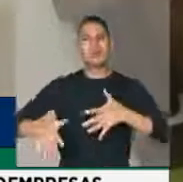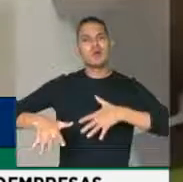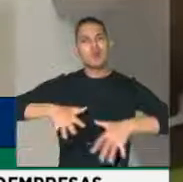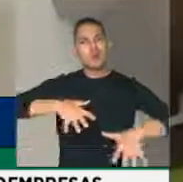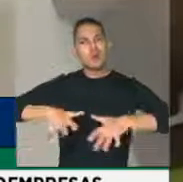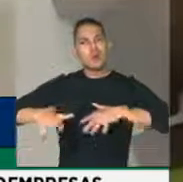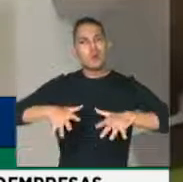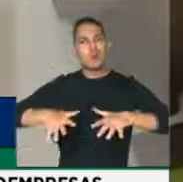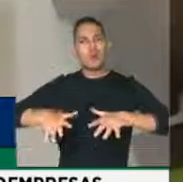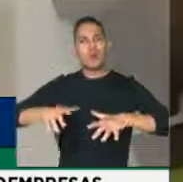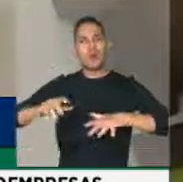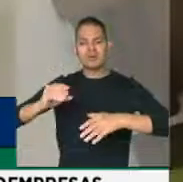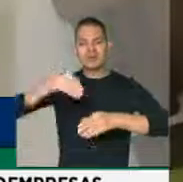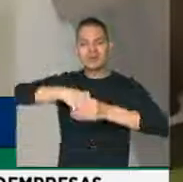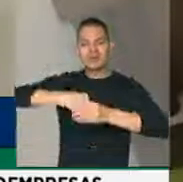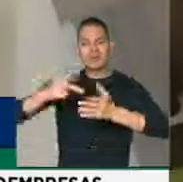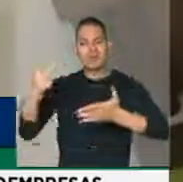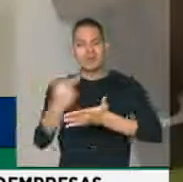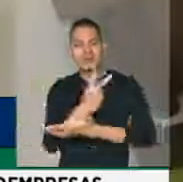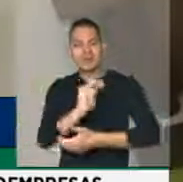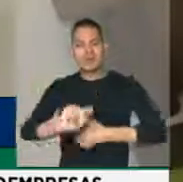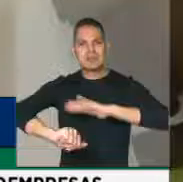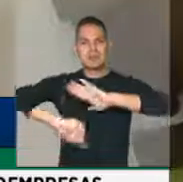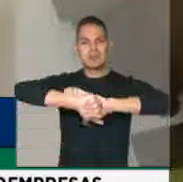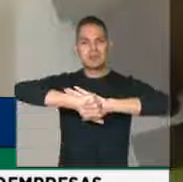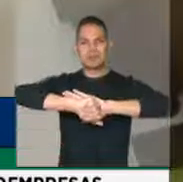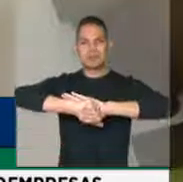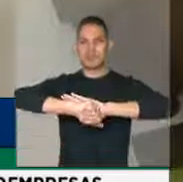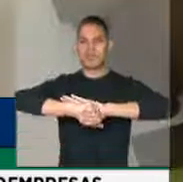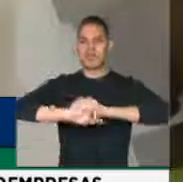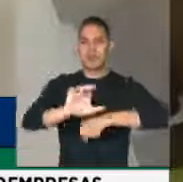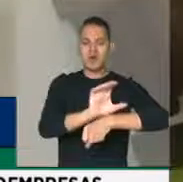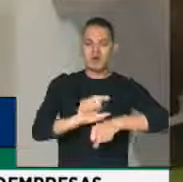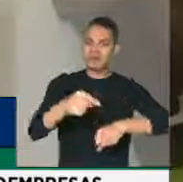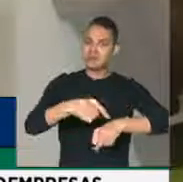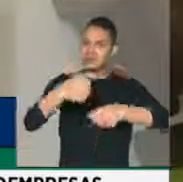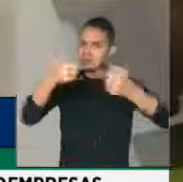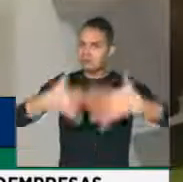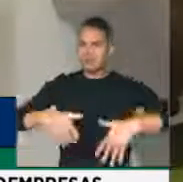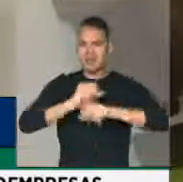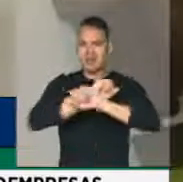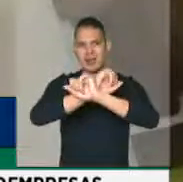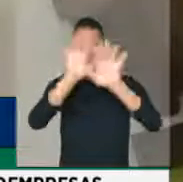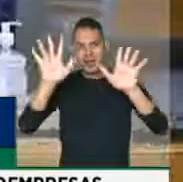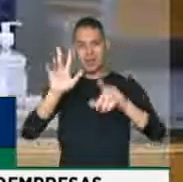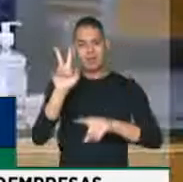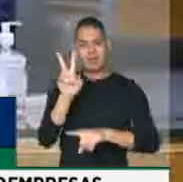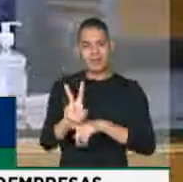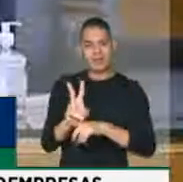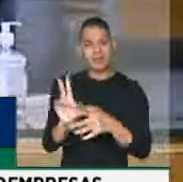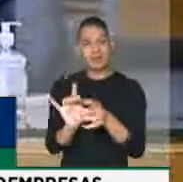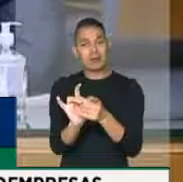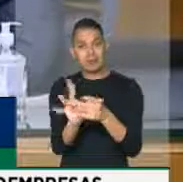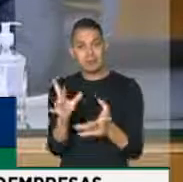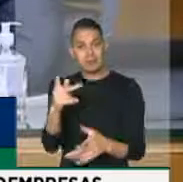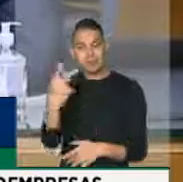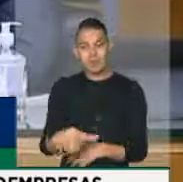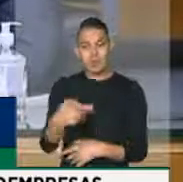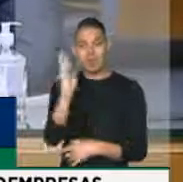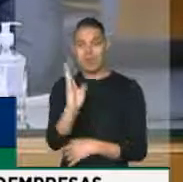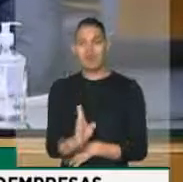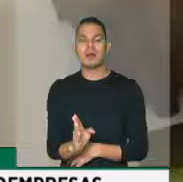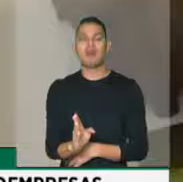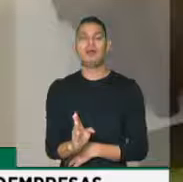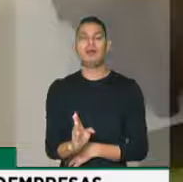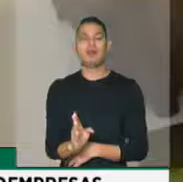que cometa crime. A Constituição é muito clara e a Constituição preserva a democracia brasileira. Nós